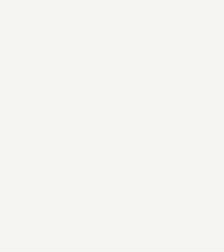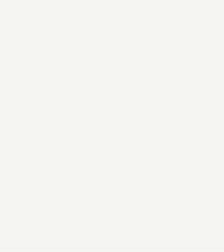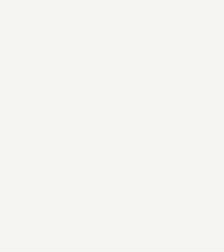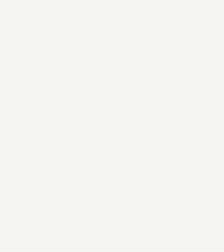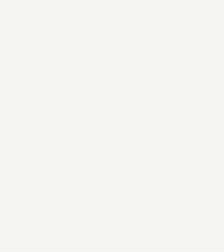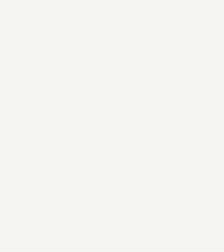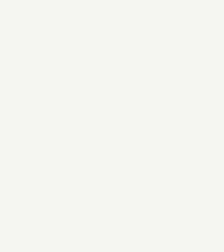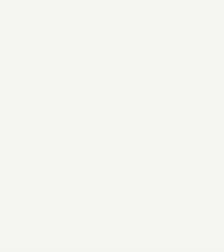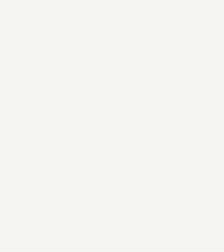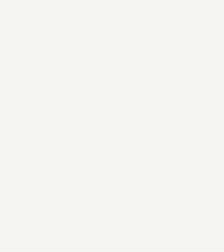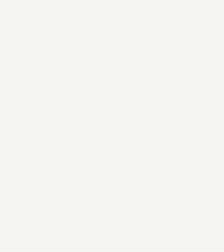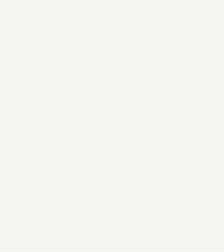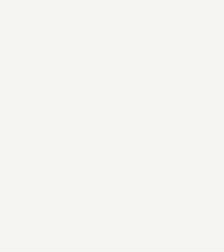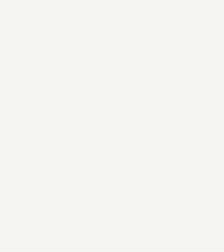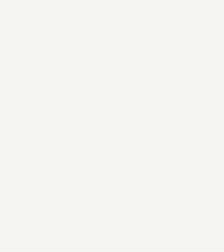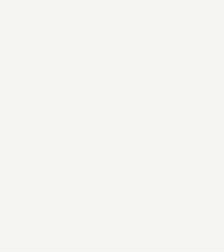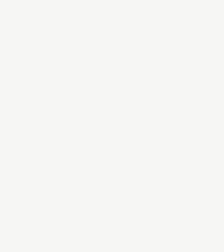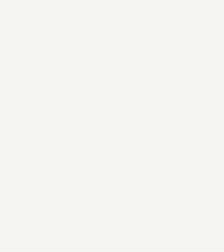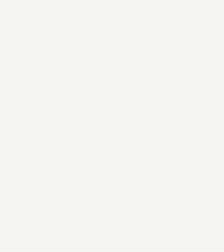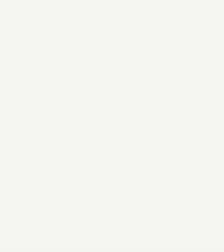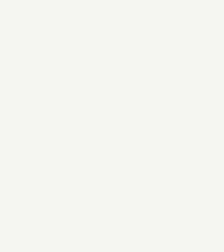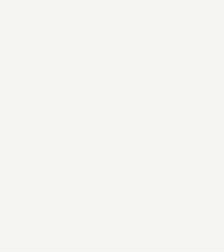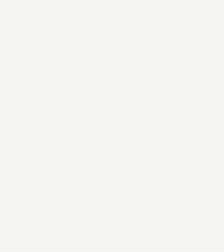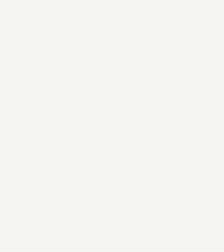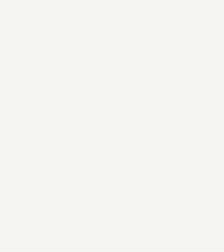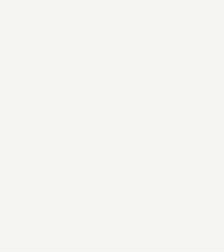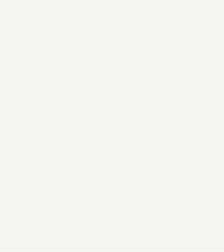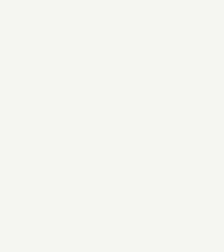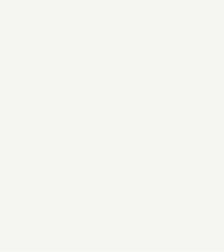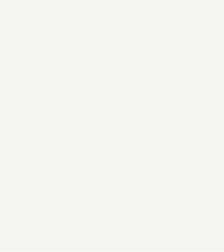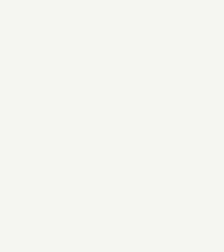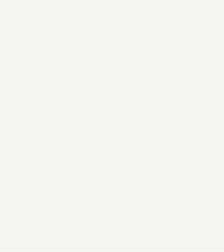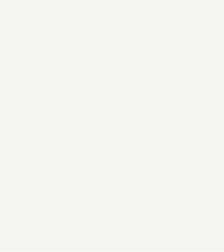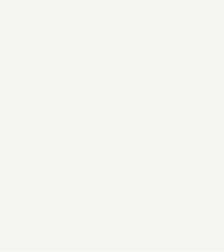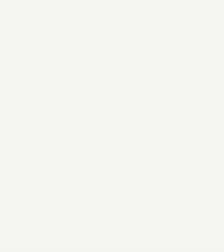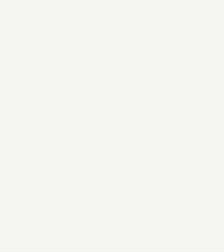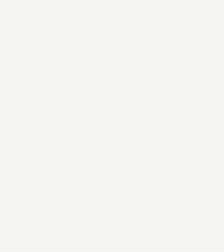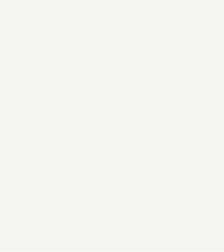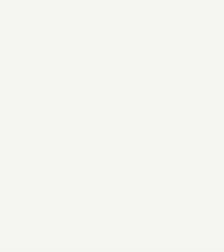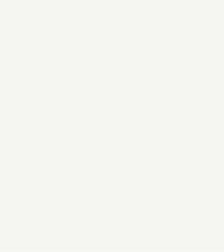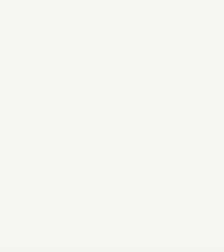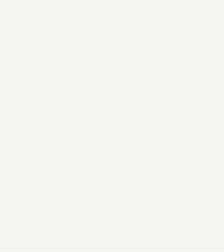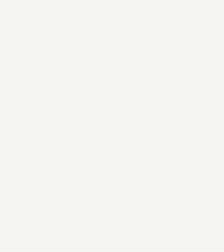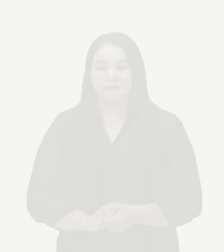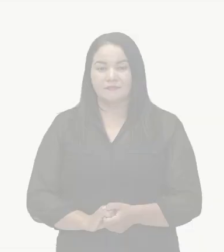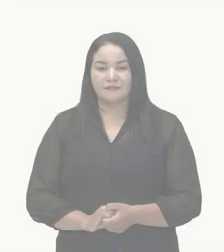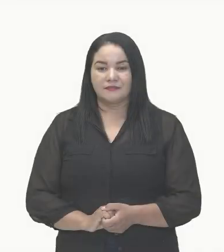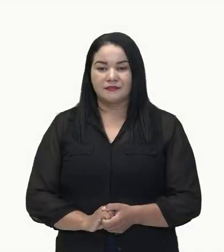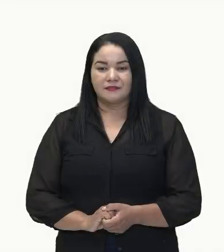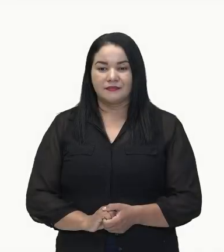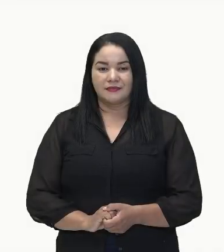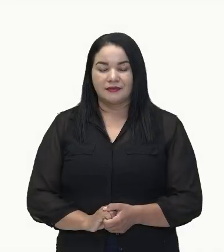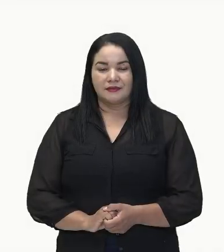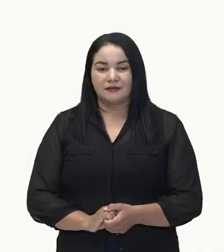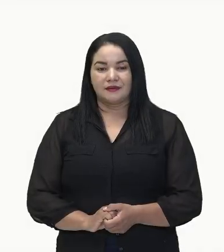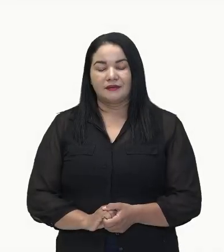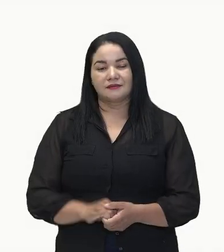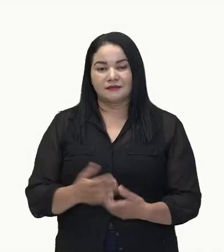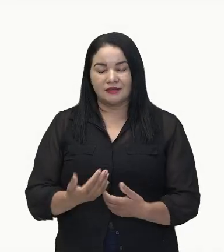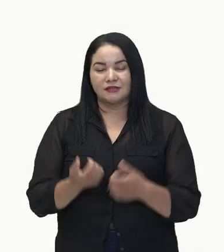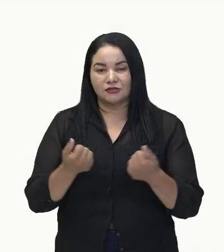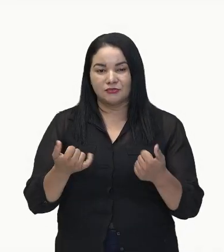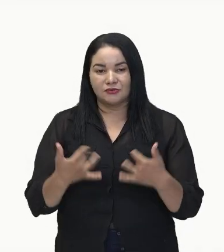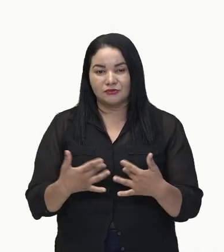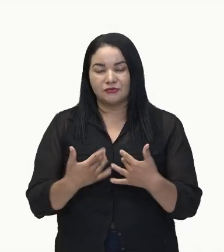predicado. Já falamos sobre tipos de sujeito. Agora nós vamos abordar aqui os tipos. Os